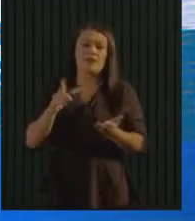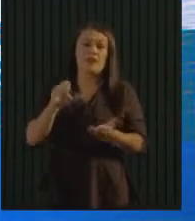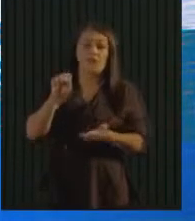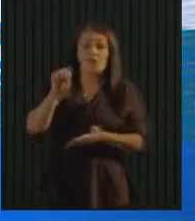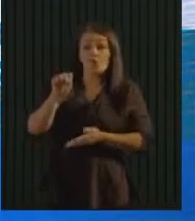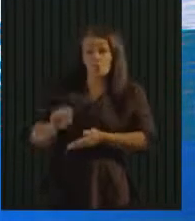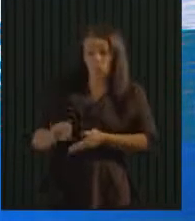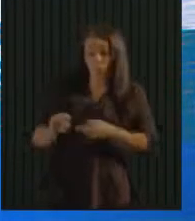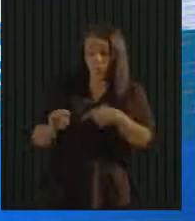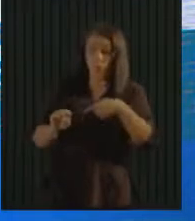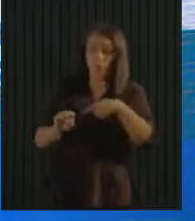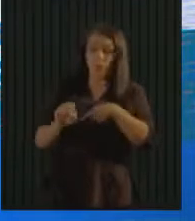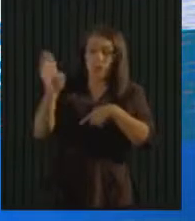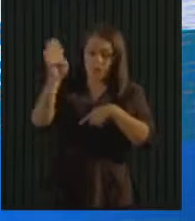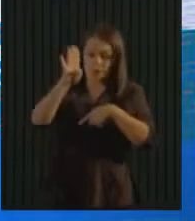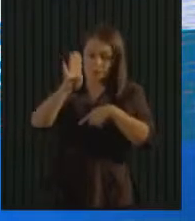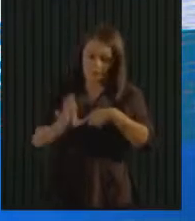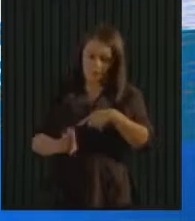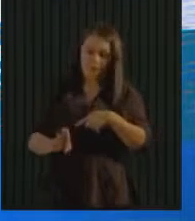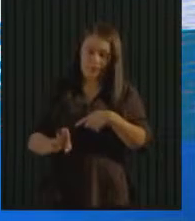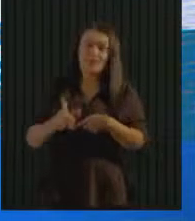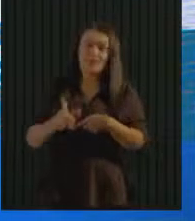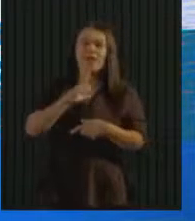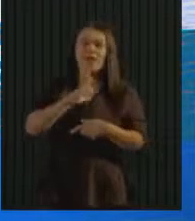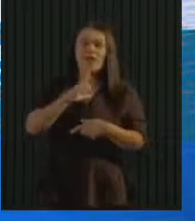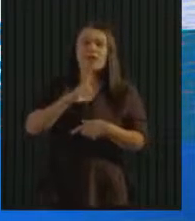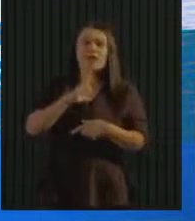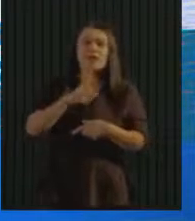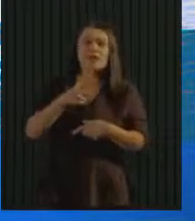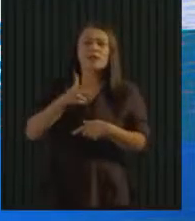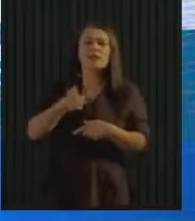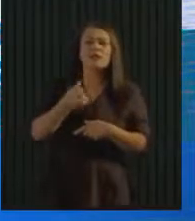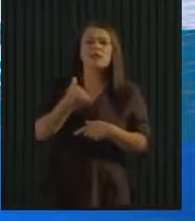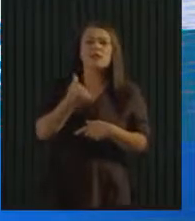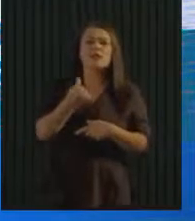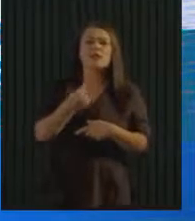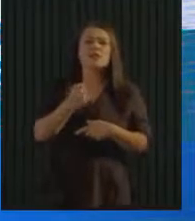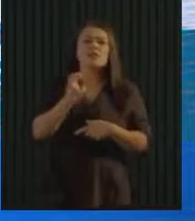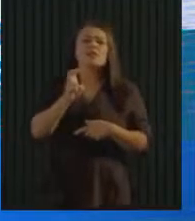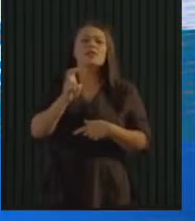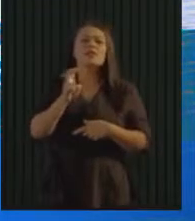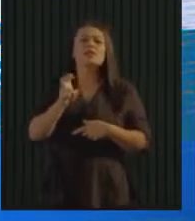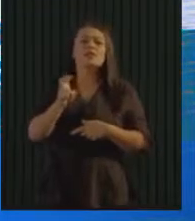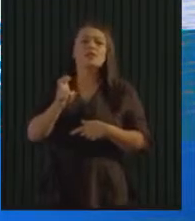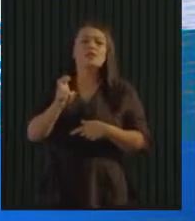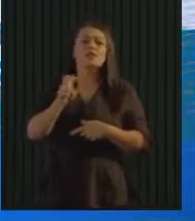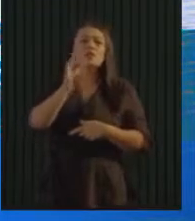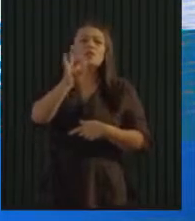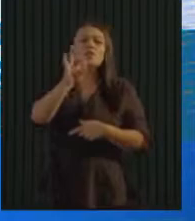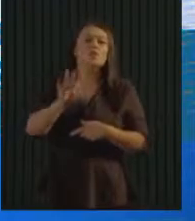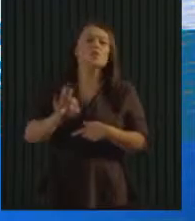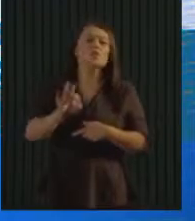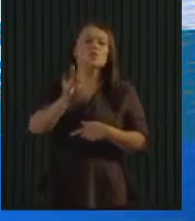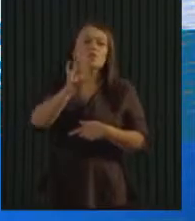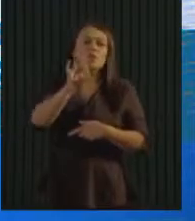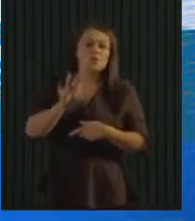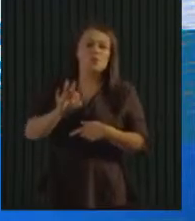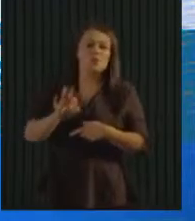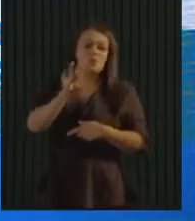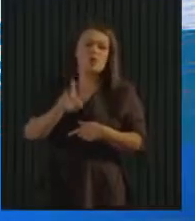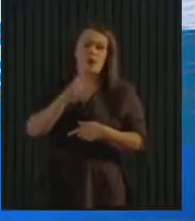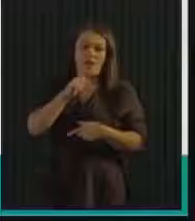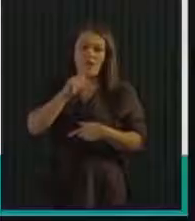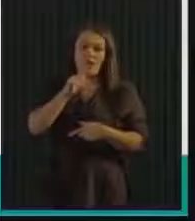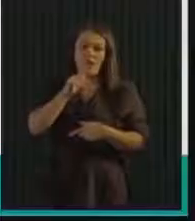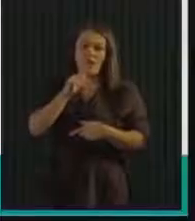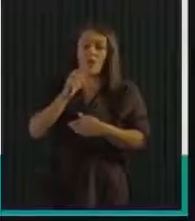65% da água que consome e exporta 90% do lixo que produz. O nosso desafio não é pequeno,